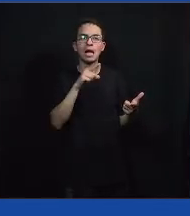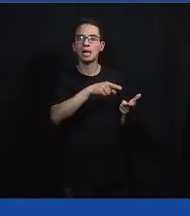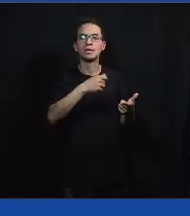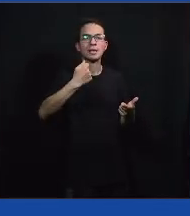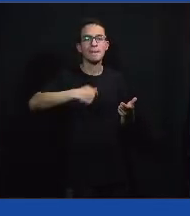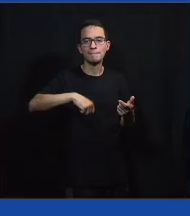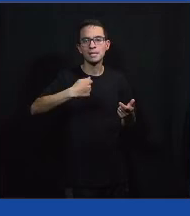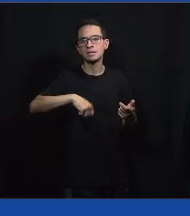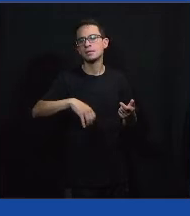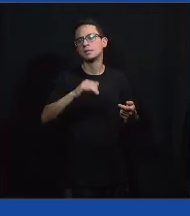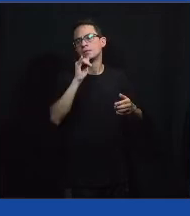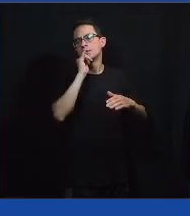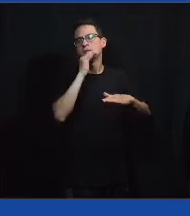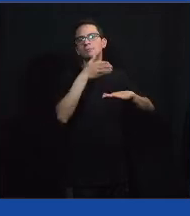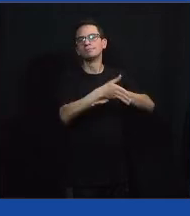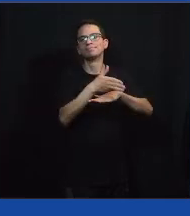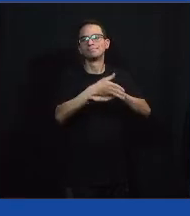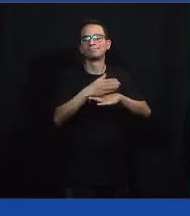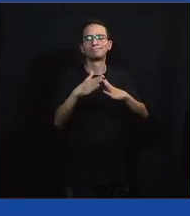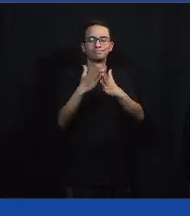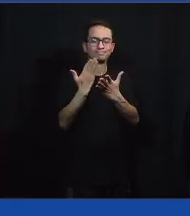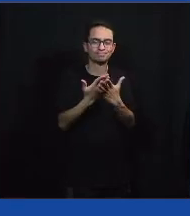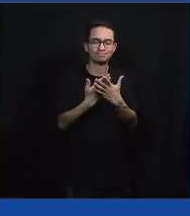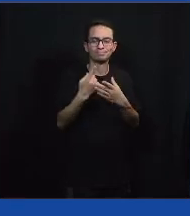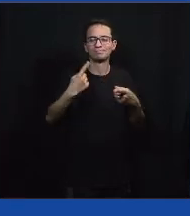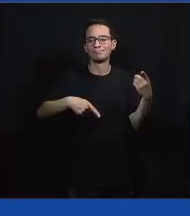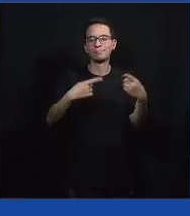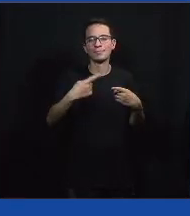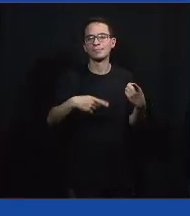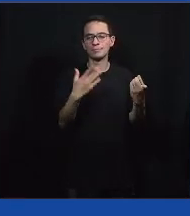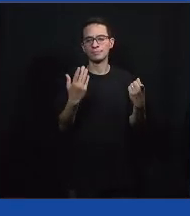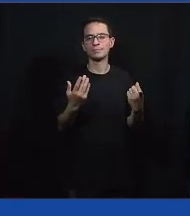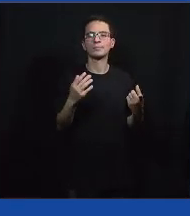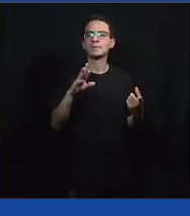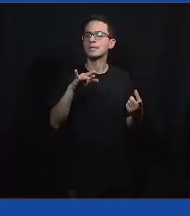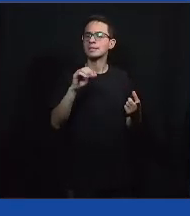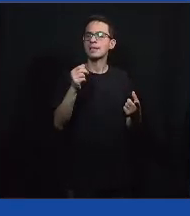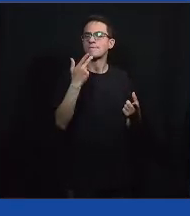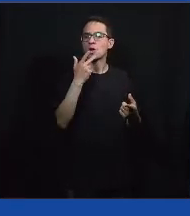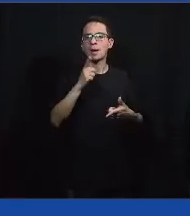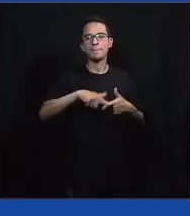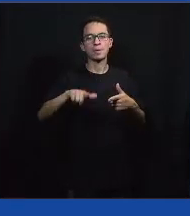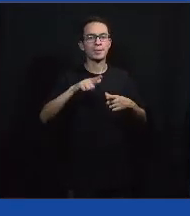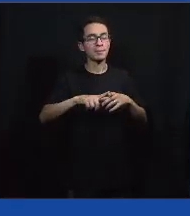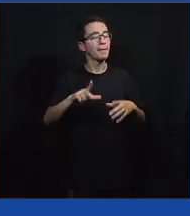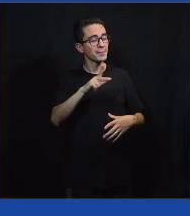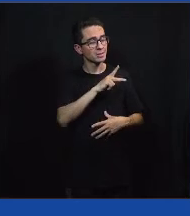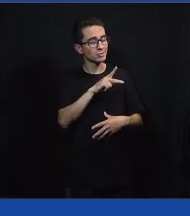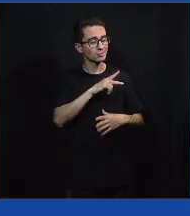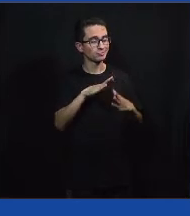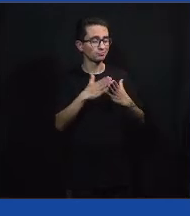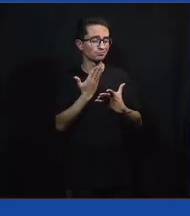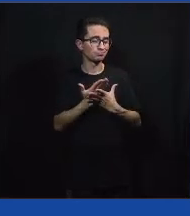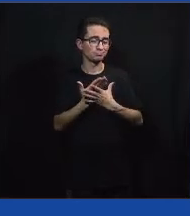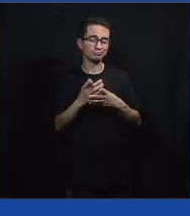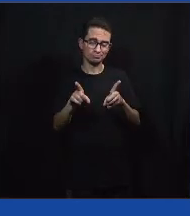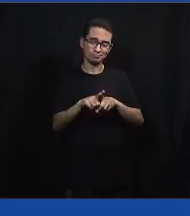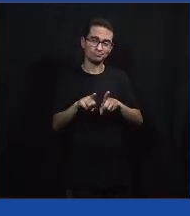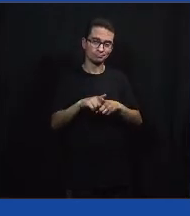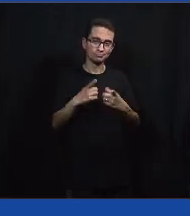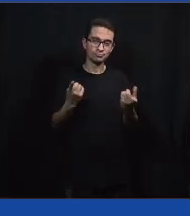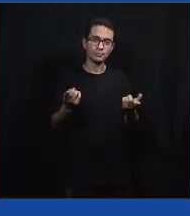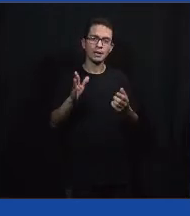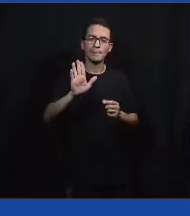o ensino público, embora a Cris tenha dito que esse problema também a gente vê na esfera privada, mas eu